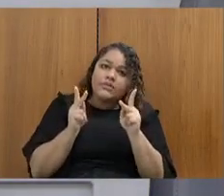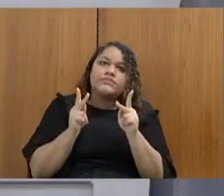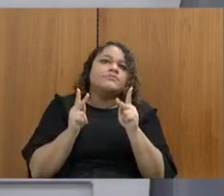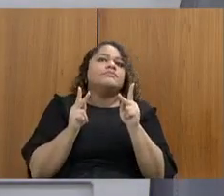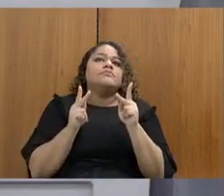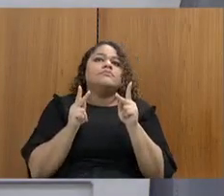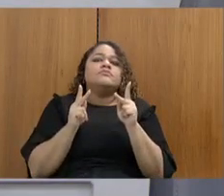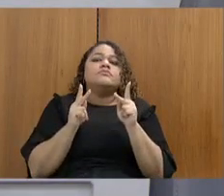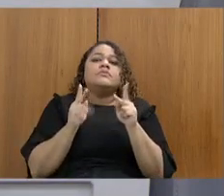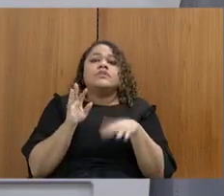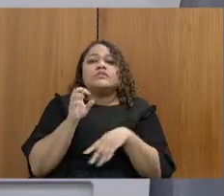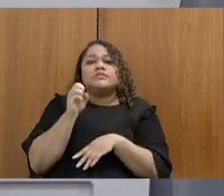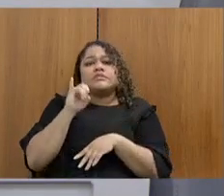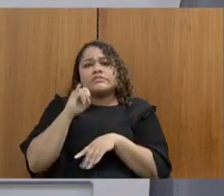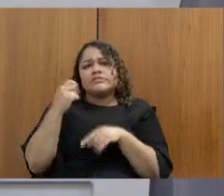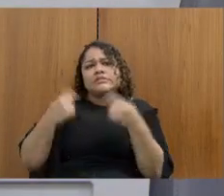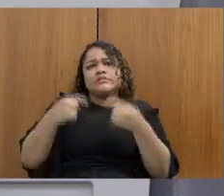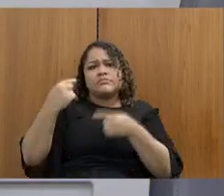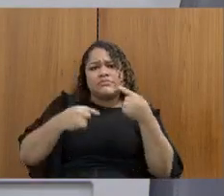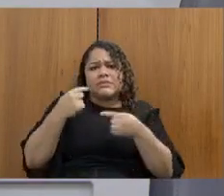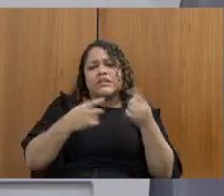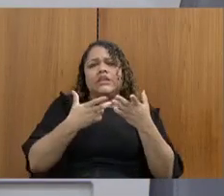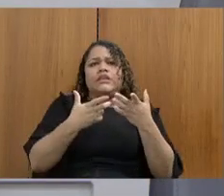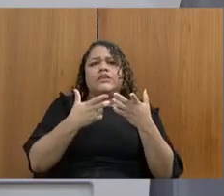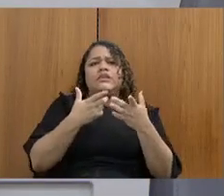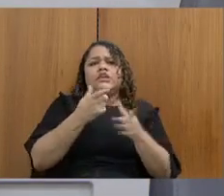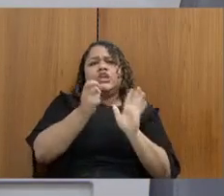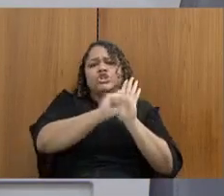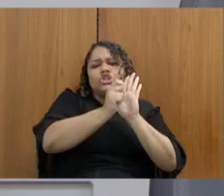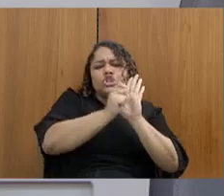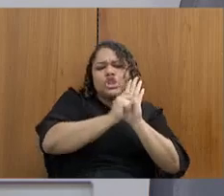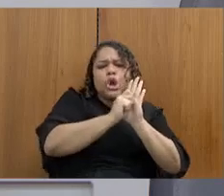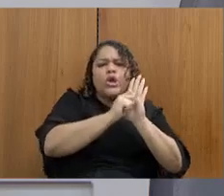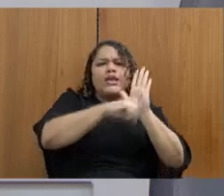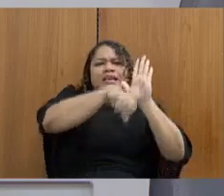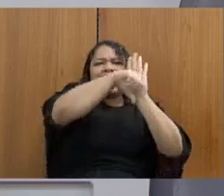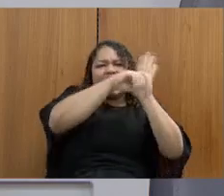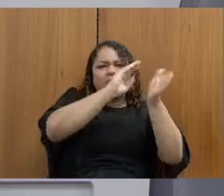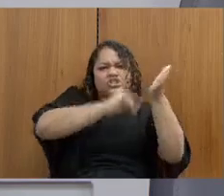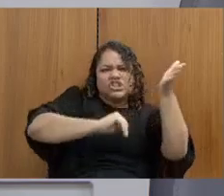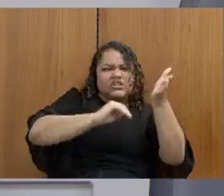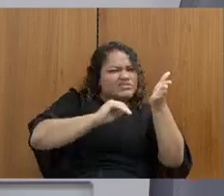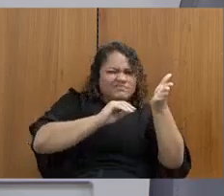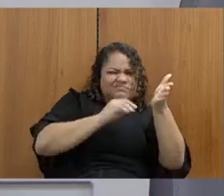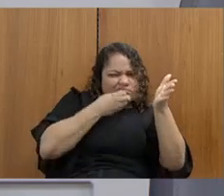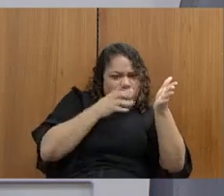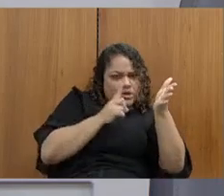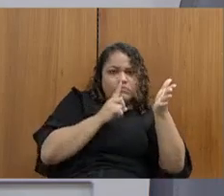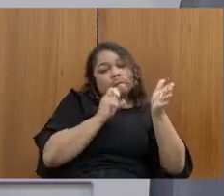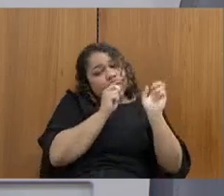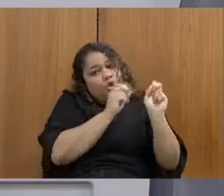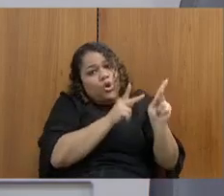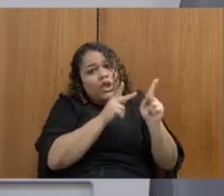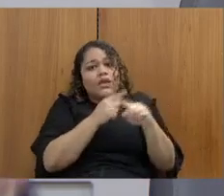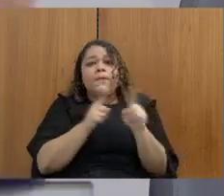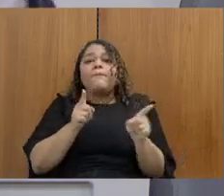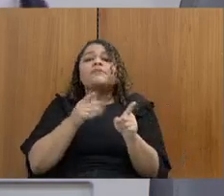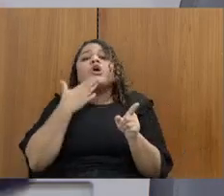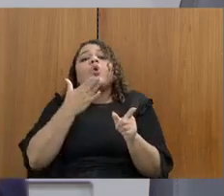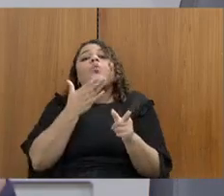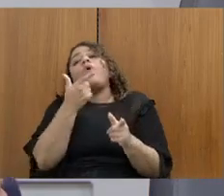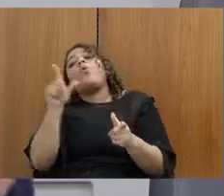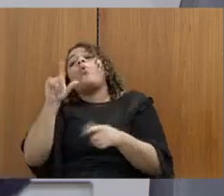se a gente debater a descriminalização de drogas, talvez não é o melhor caminho, qual a alternativa daquilo que a gente foi feito ao longo da história e, quando eu olho